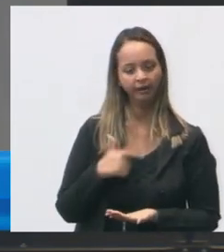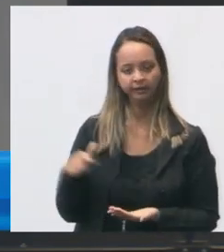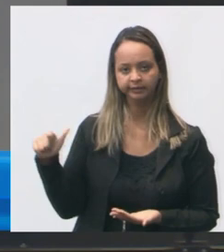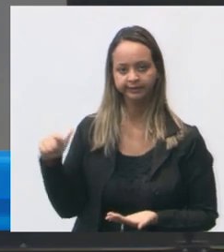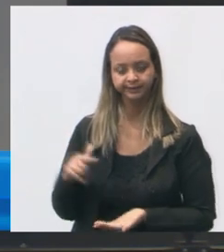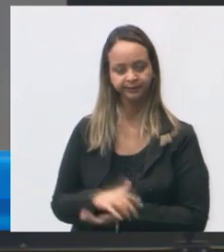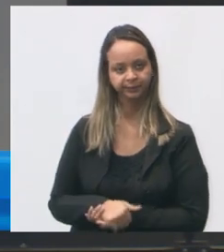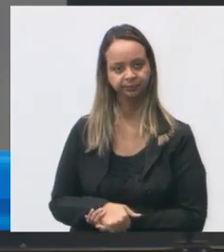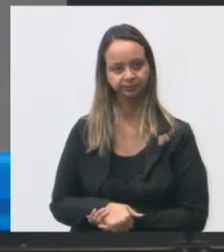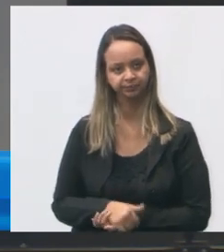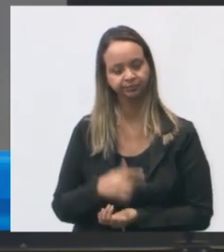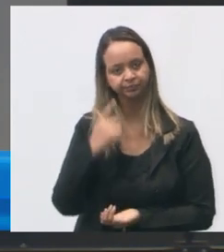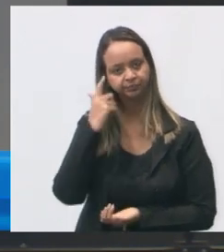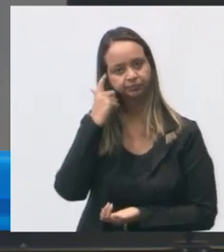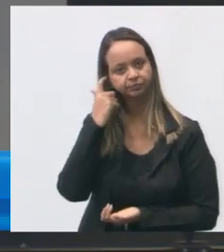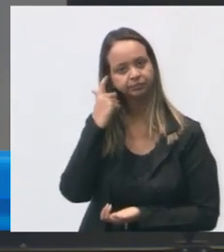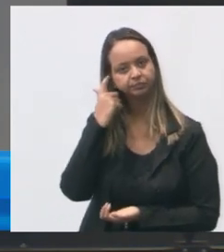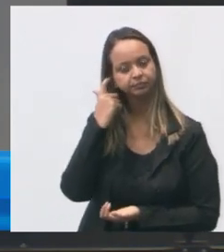-fi funcionar